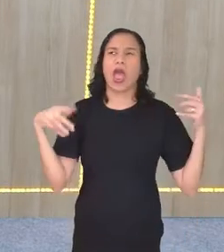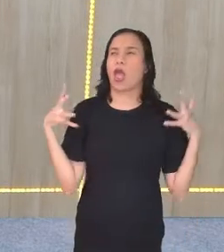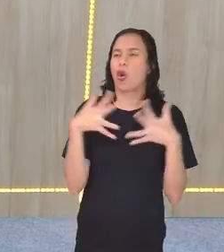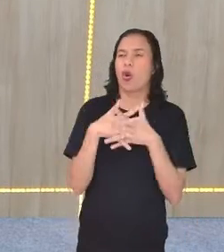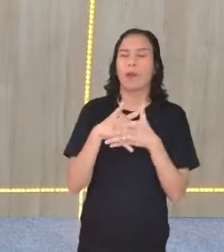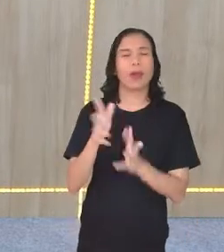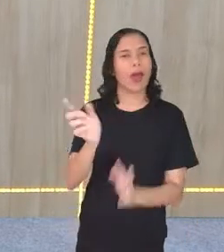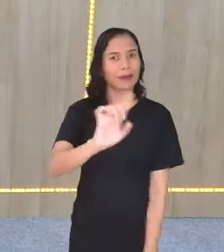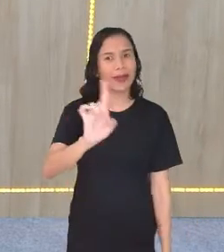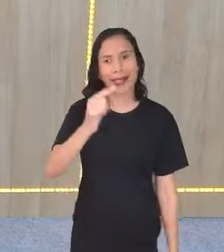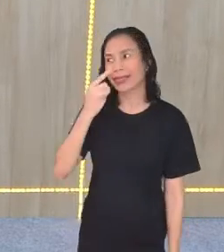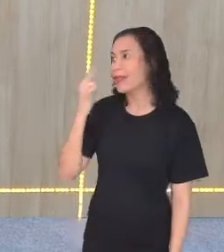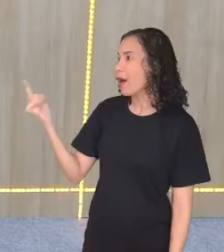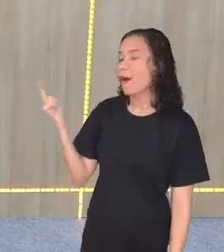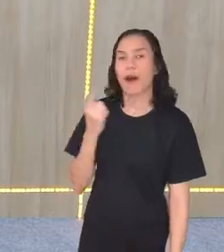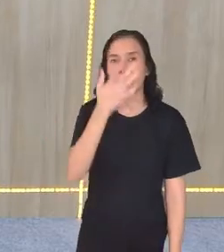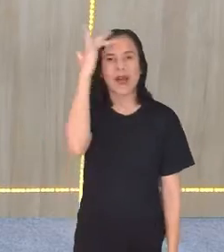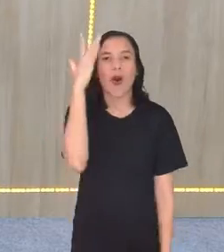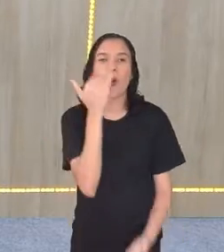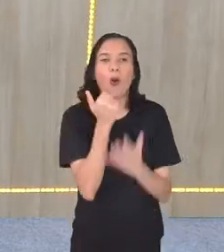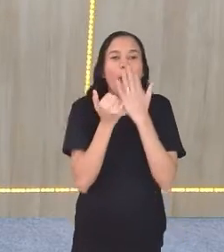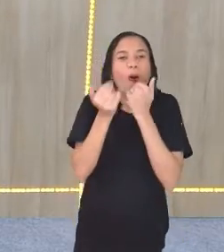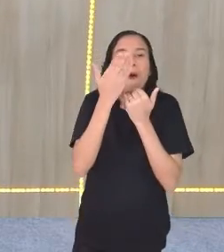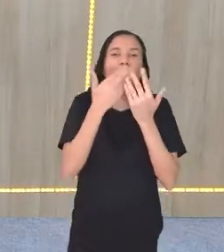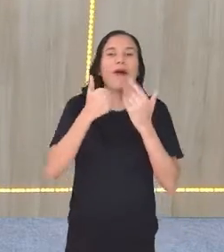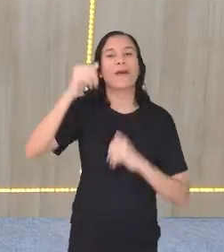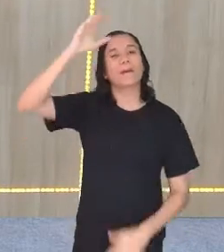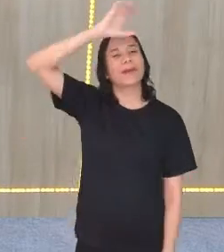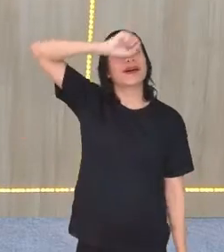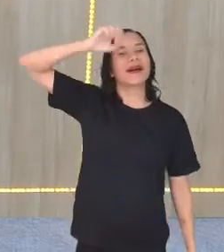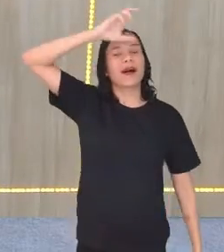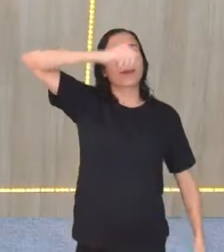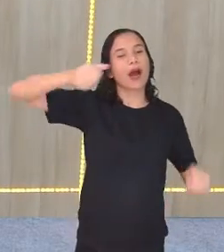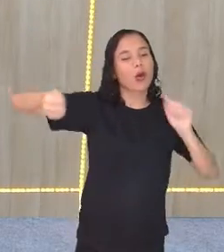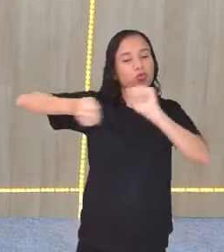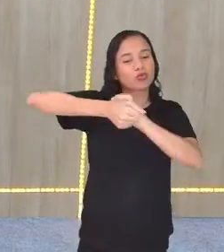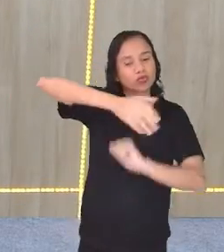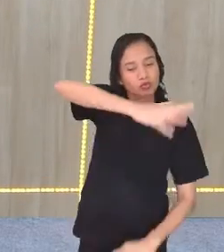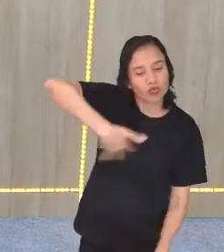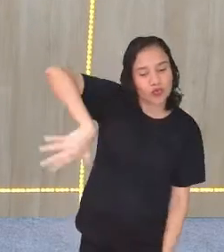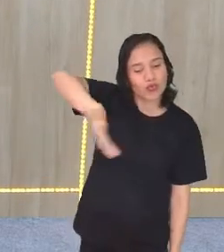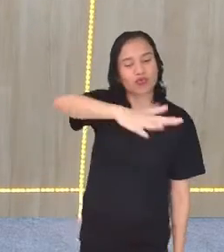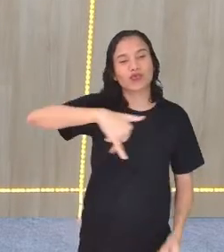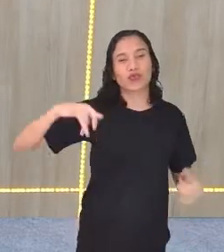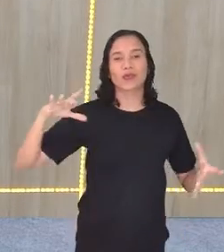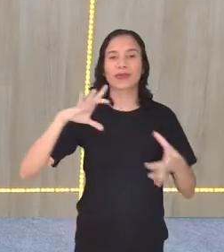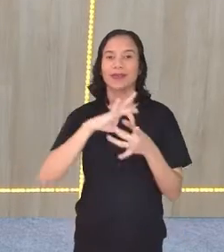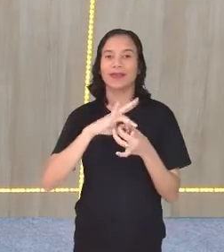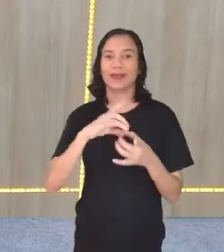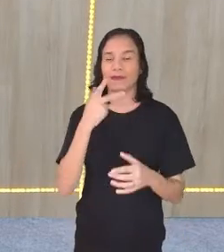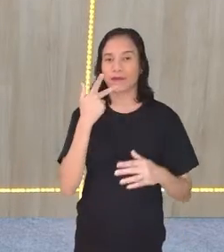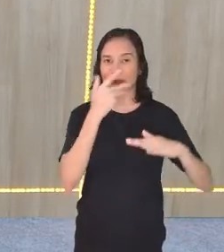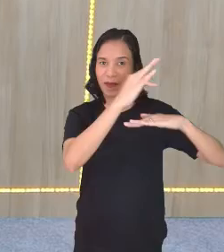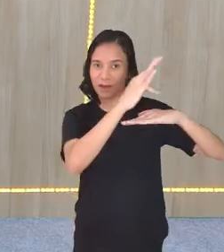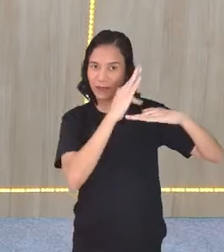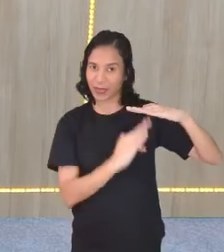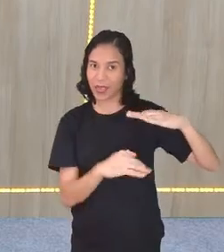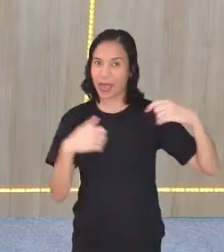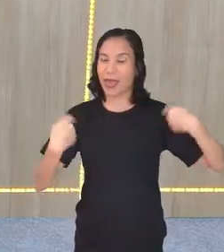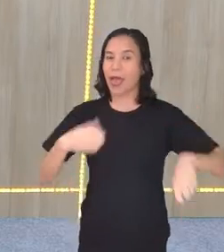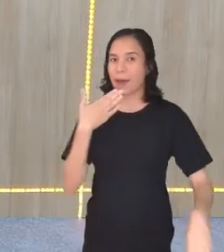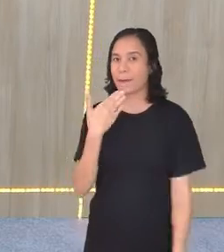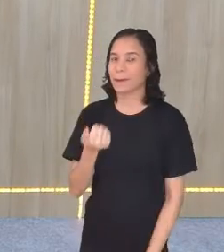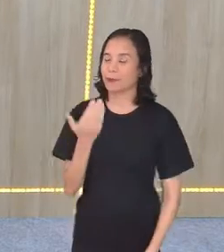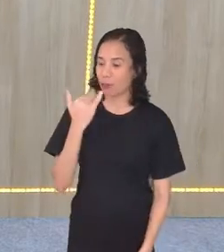é aí, Ó! prática, comendo e aprendendo. Juntando tudo e tudo interligado. Quando falar de frações, Tania, acho que a gente vai trazer uma